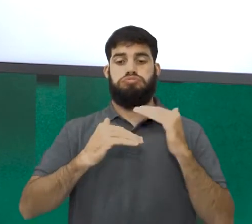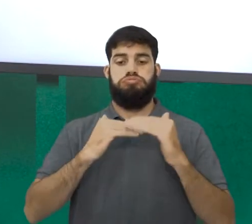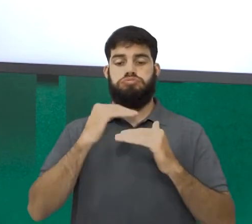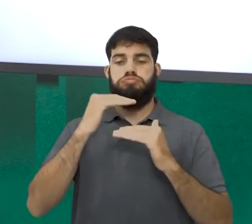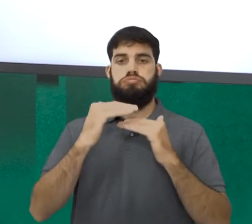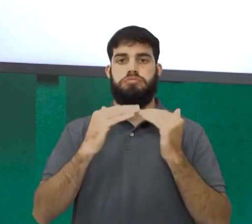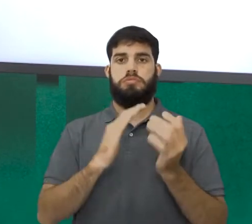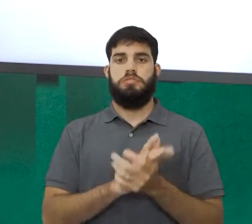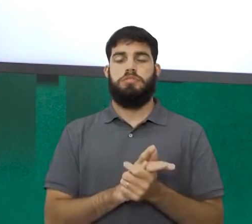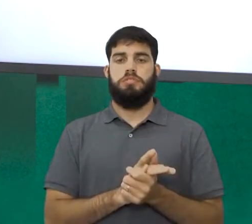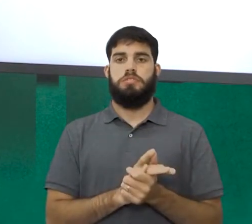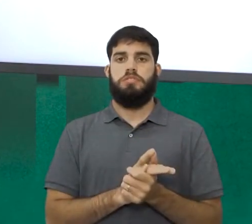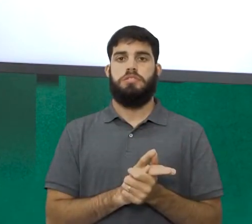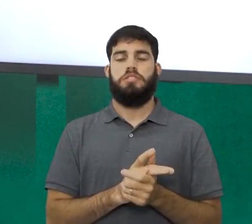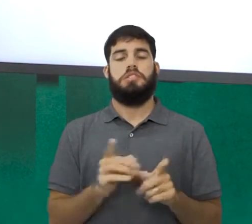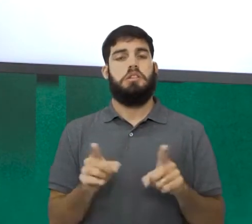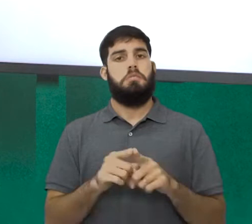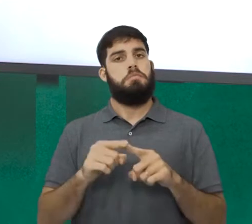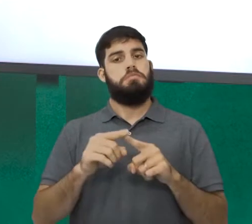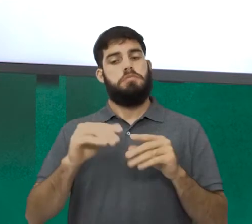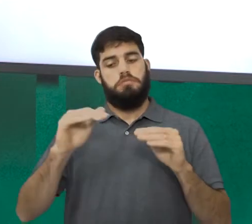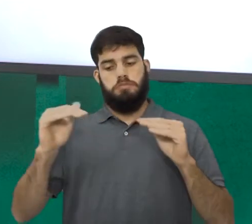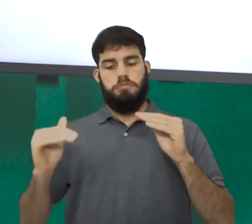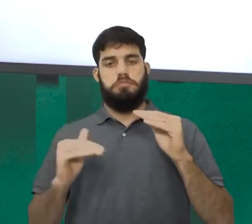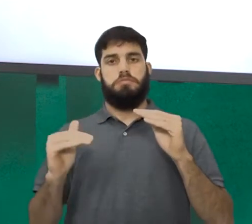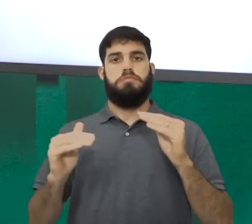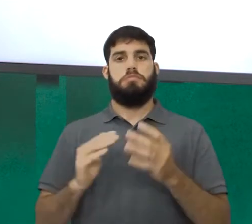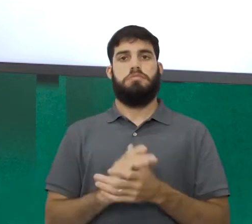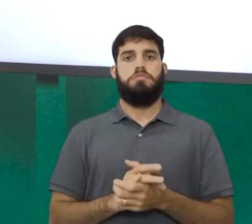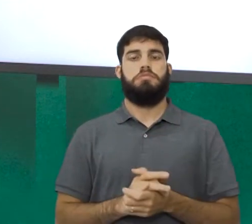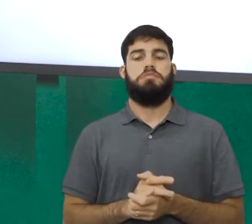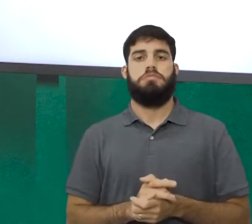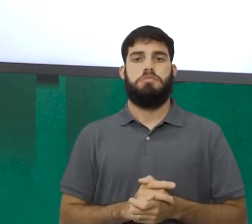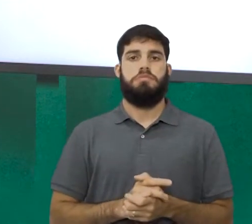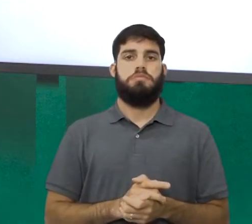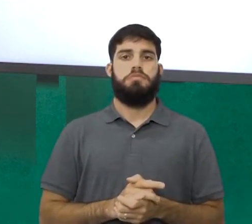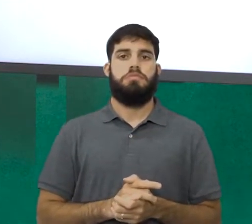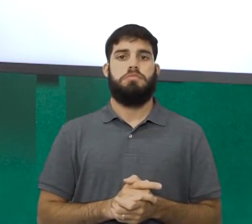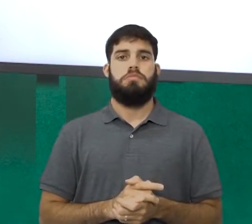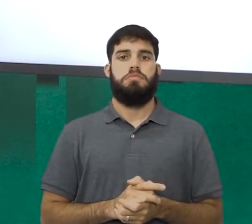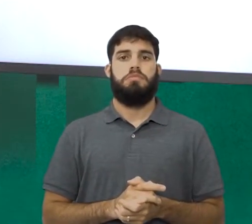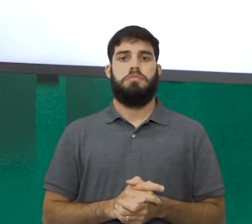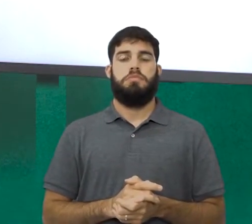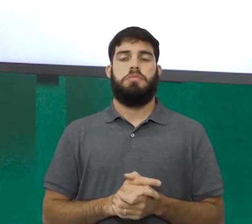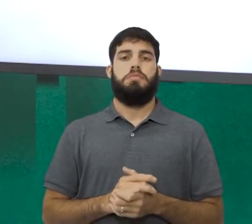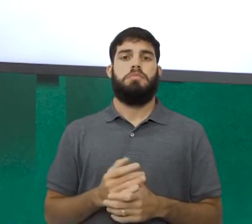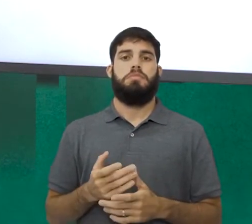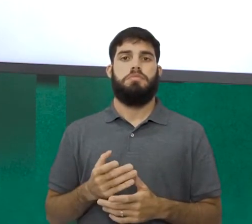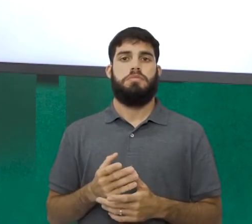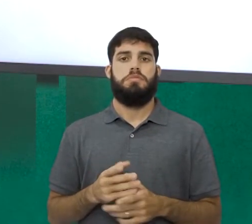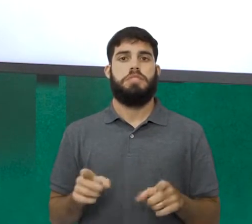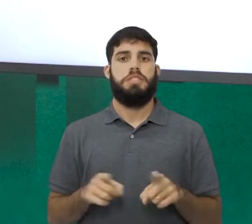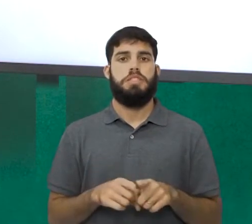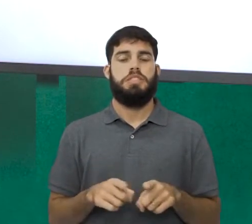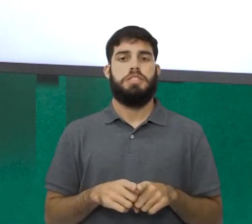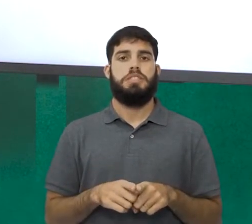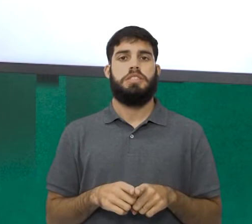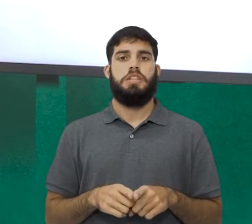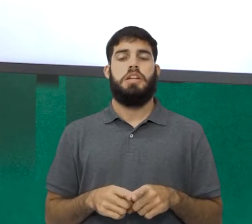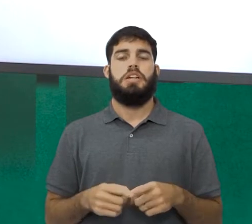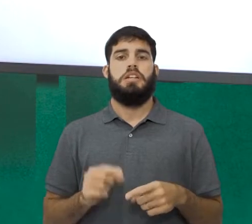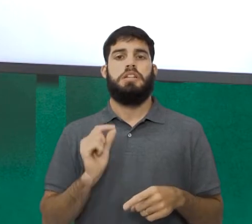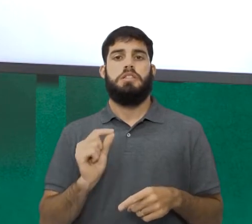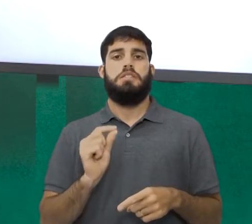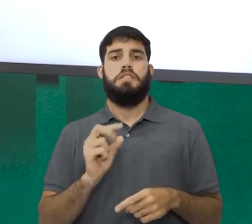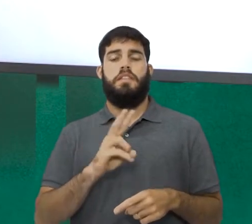de menor nível de desenvolvimento, dali nos anos 50 para cá, foi muito mais elevado. Isso também